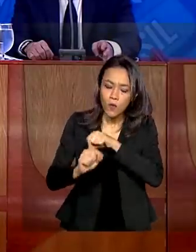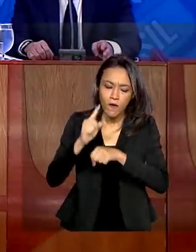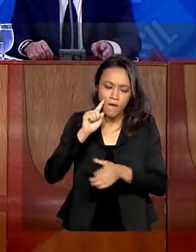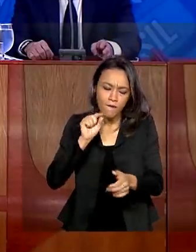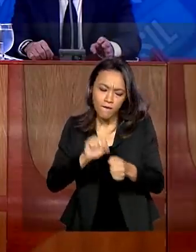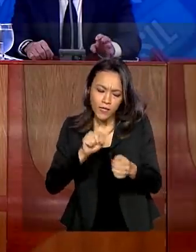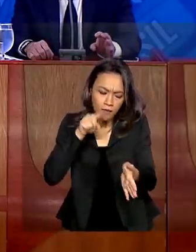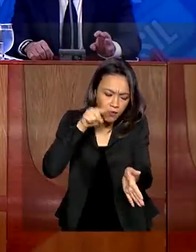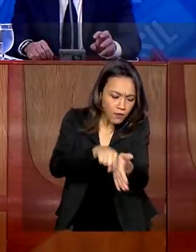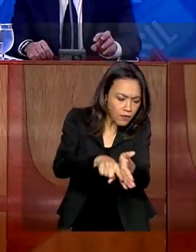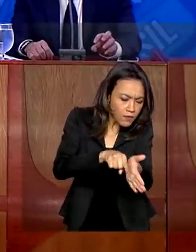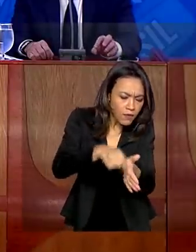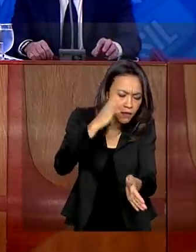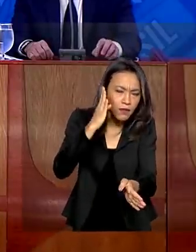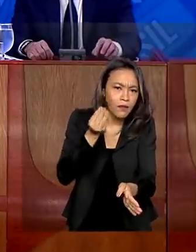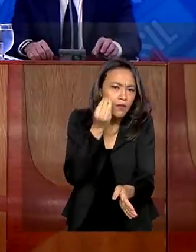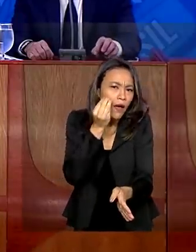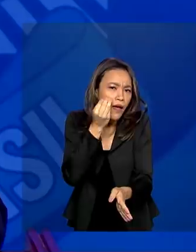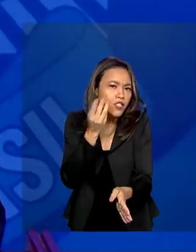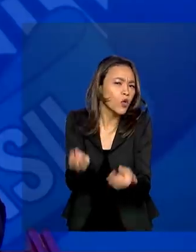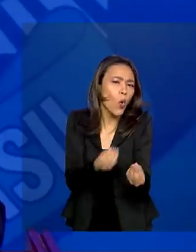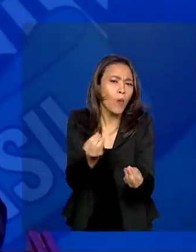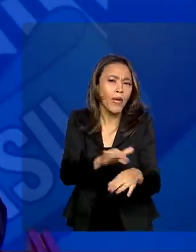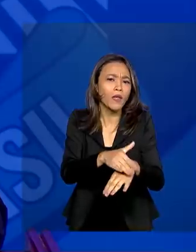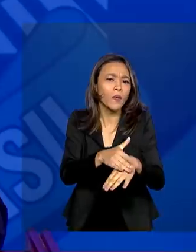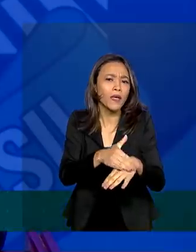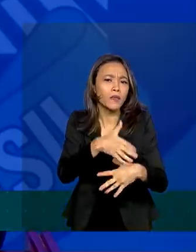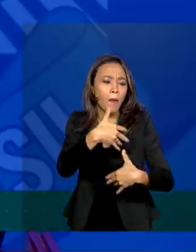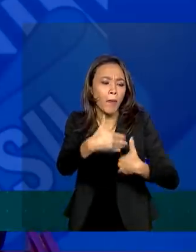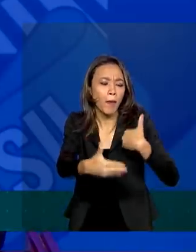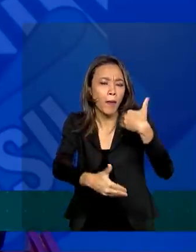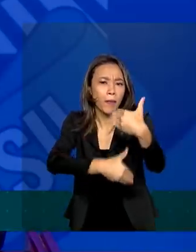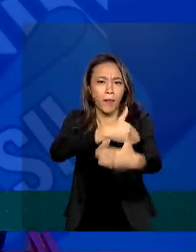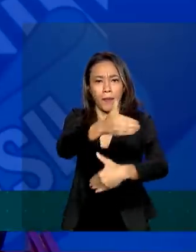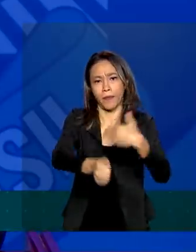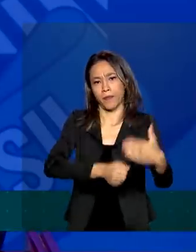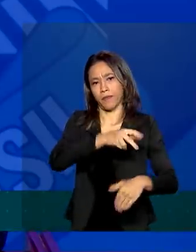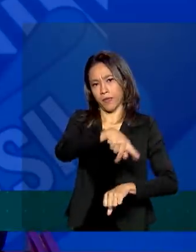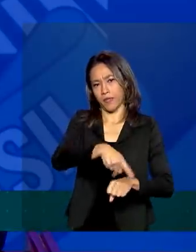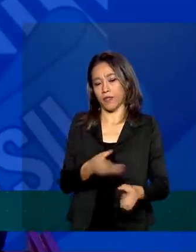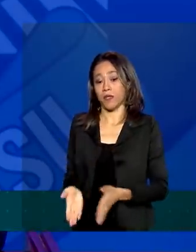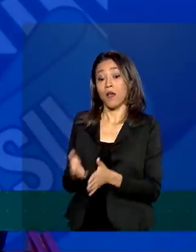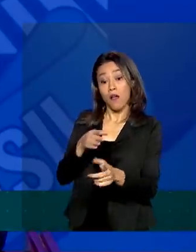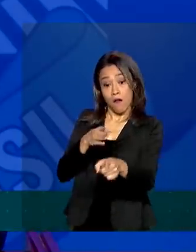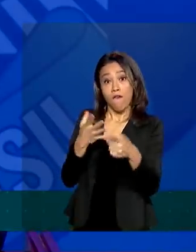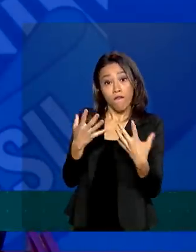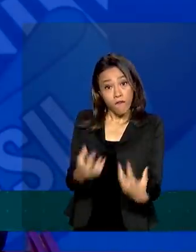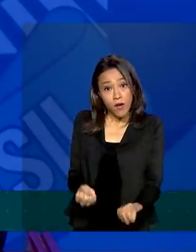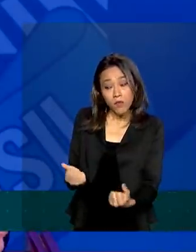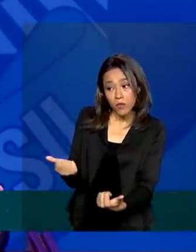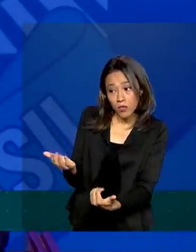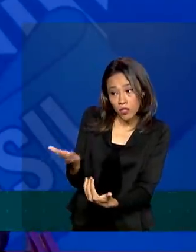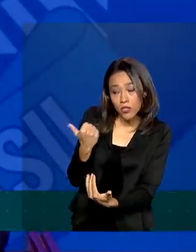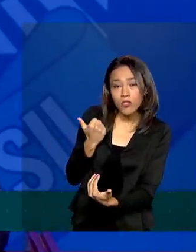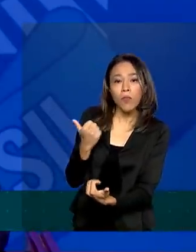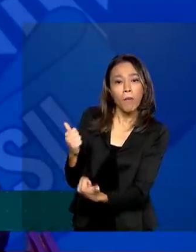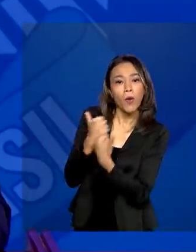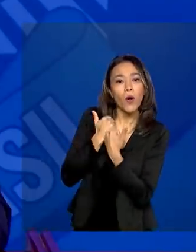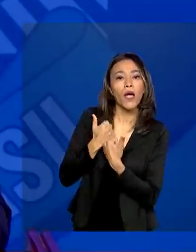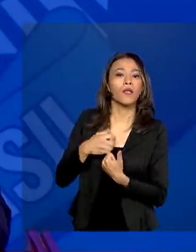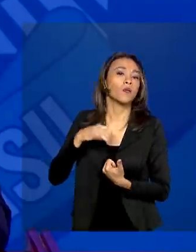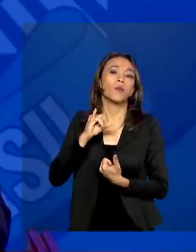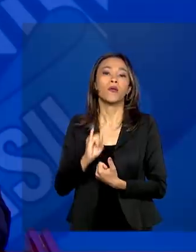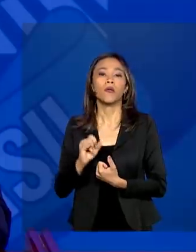entender como a doença evolui no Brasil. Na parte de testes, gente vai trazer o IBGE para nos ajudar a desenhar a melhor forma de